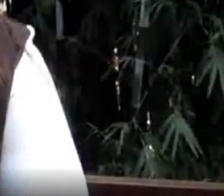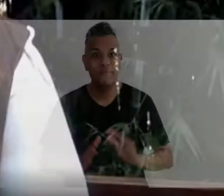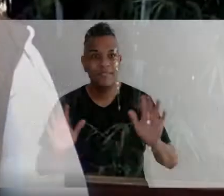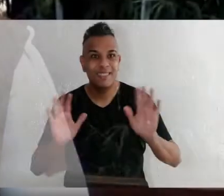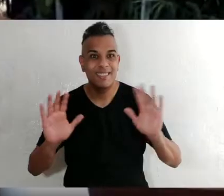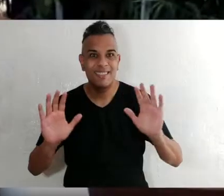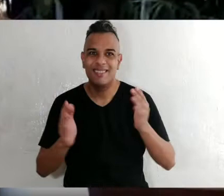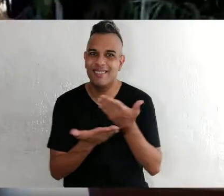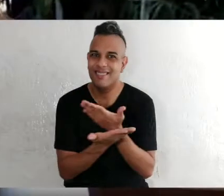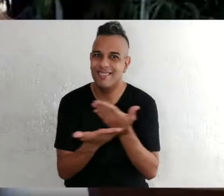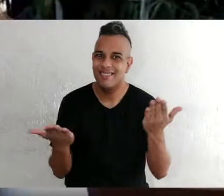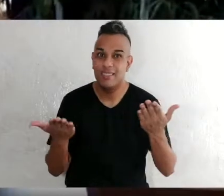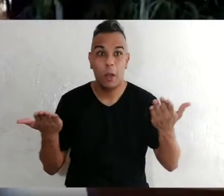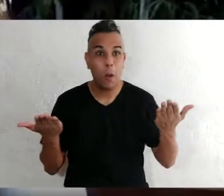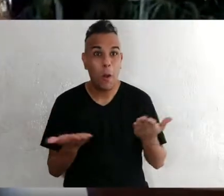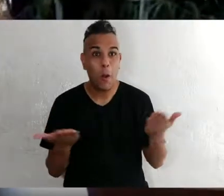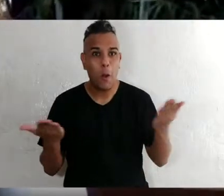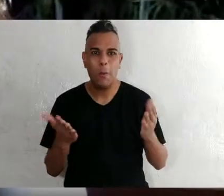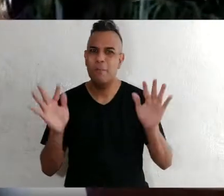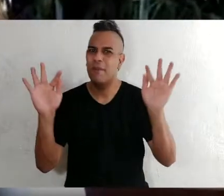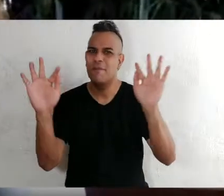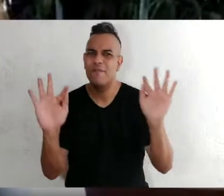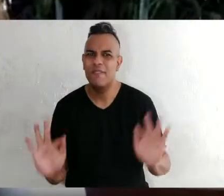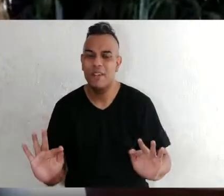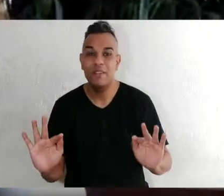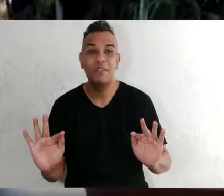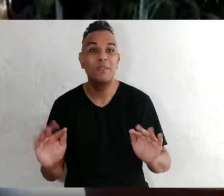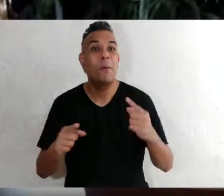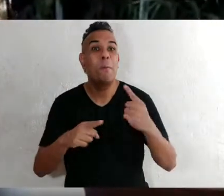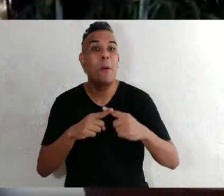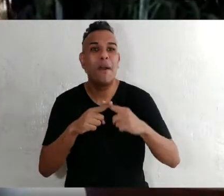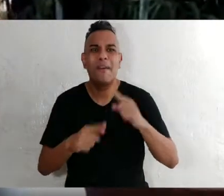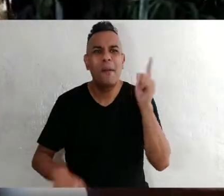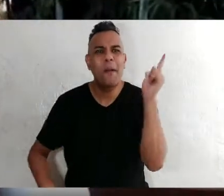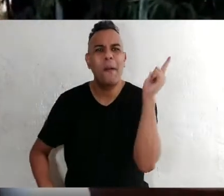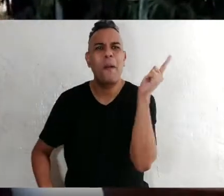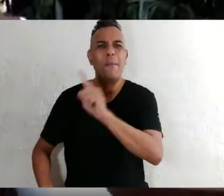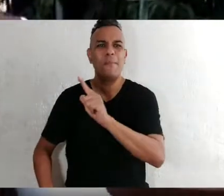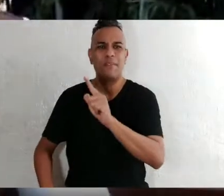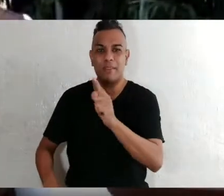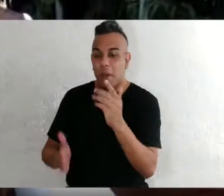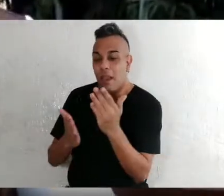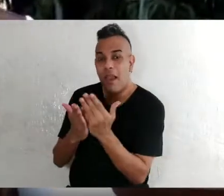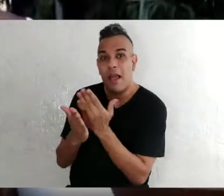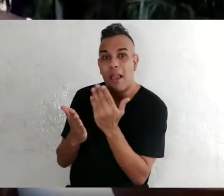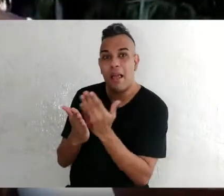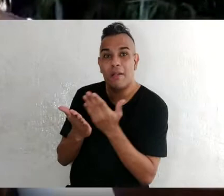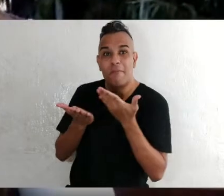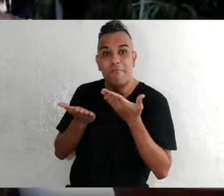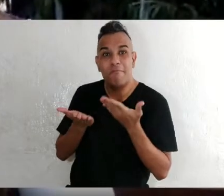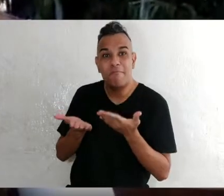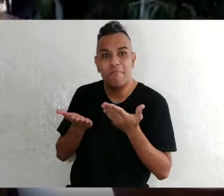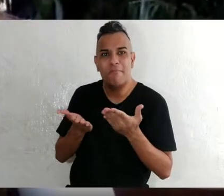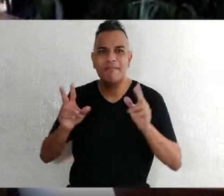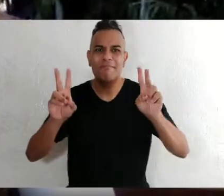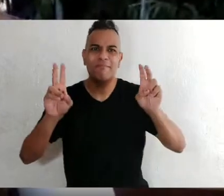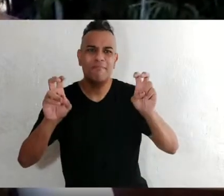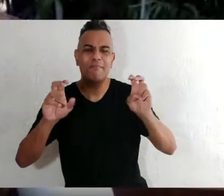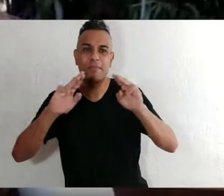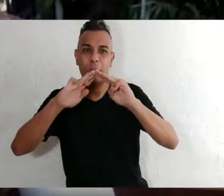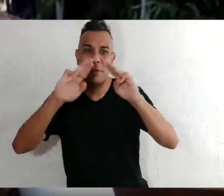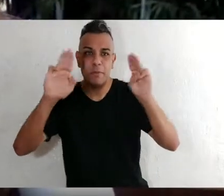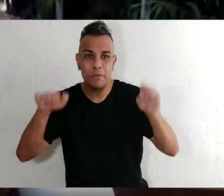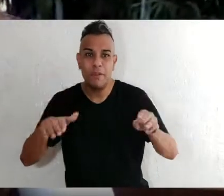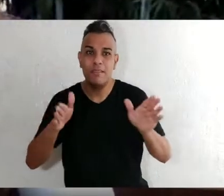Olá, estou aqui hoje, muito feliz de estar finalmente realizando o lançamento do nosso livro